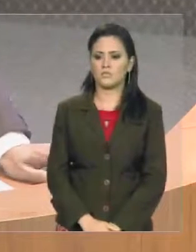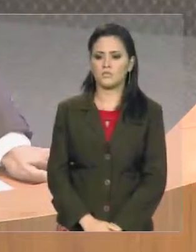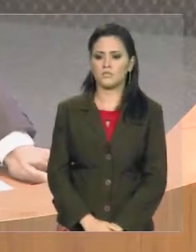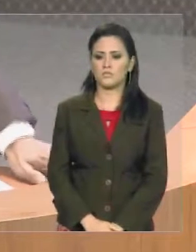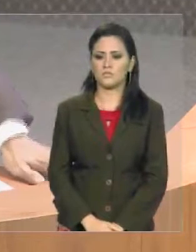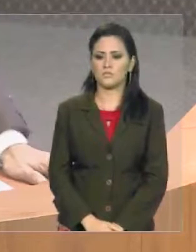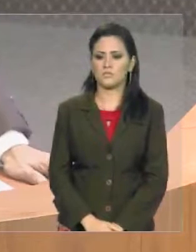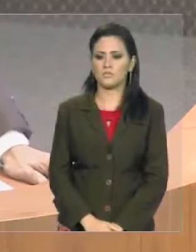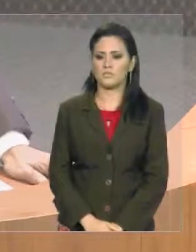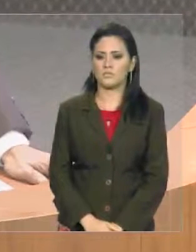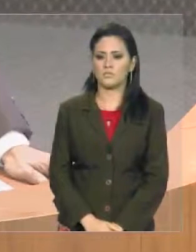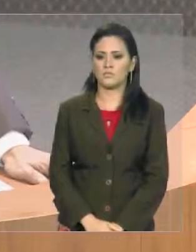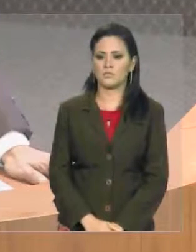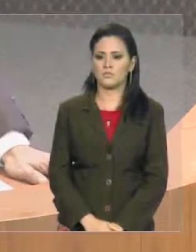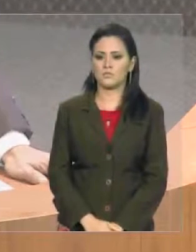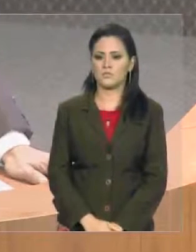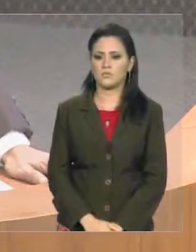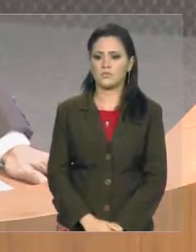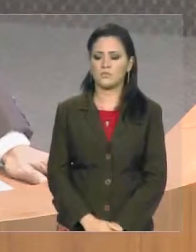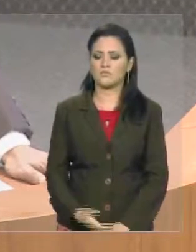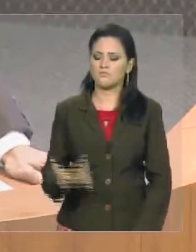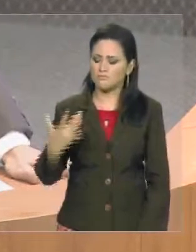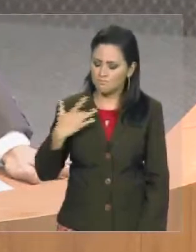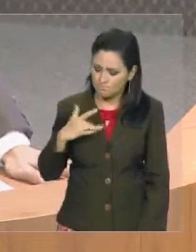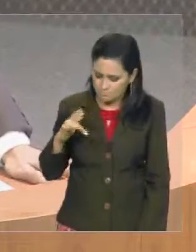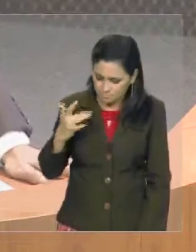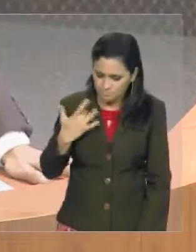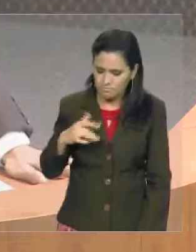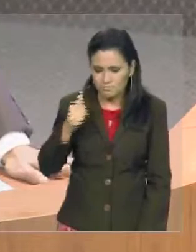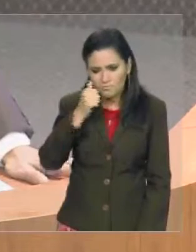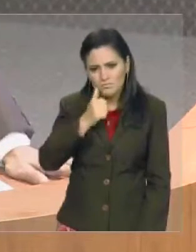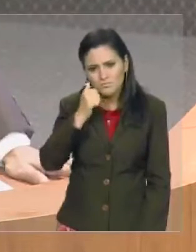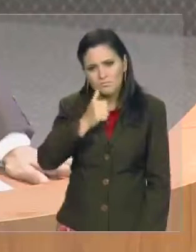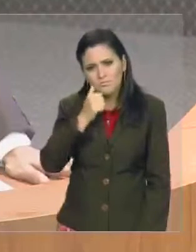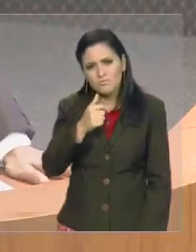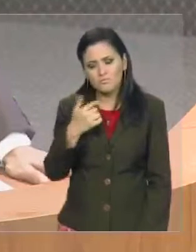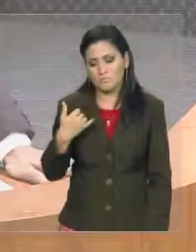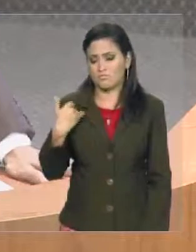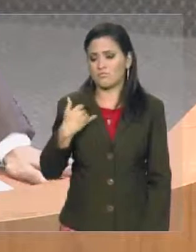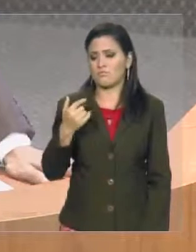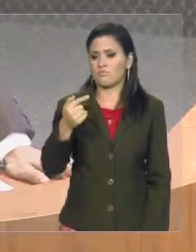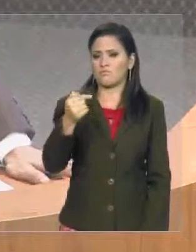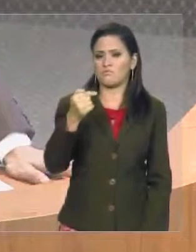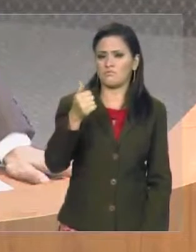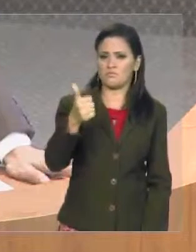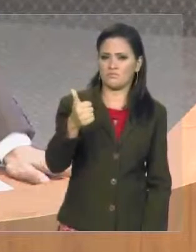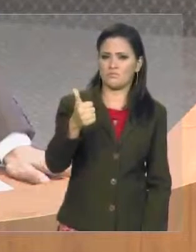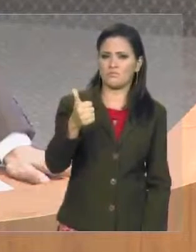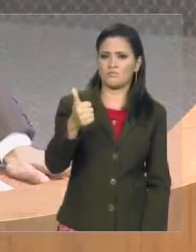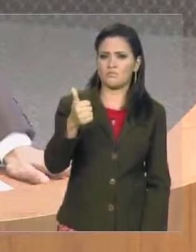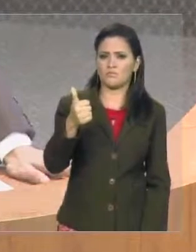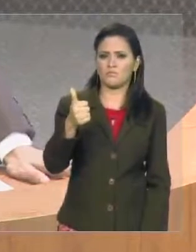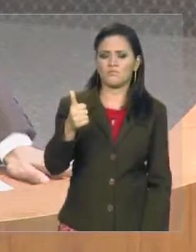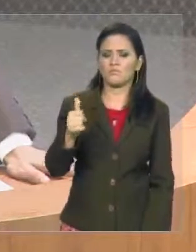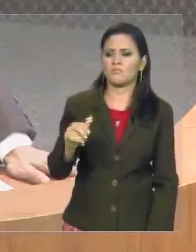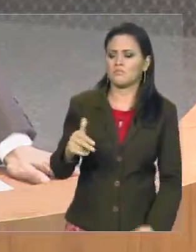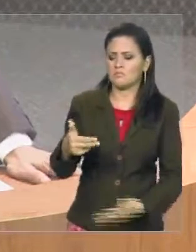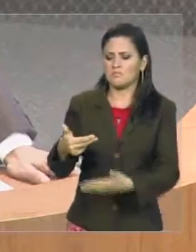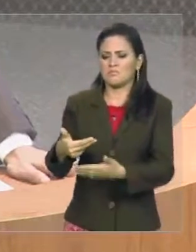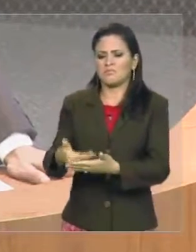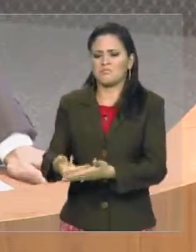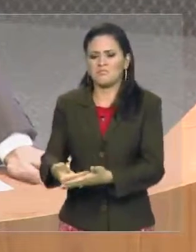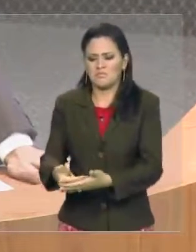Deputado André Muret de cortar o coração, uma senhora de 71 anos, chamada Raimundo Alara Forquilha, deitada num papelão no chão,